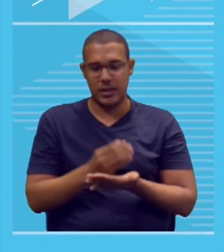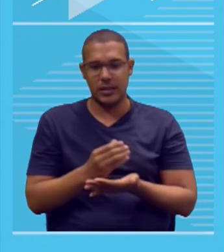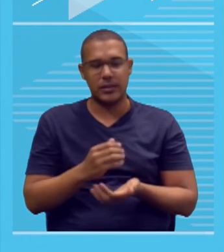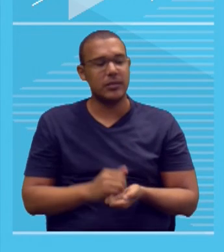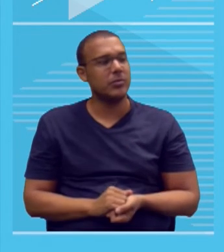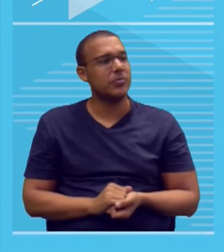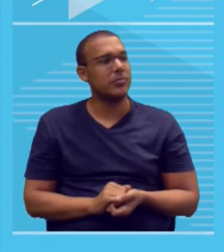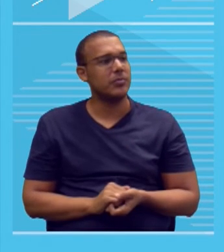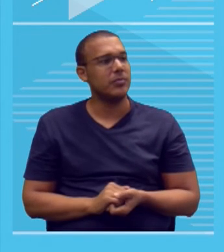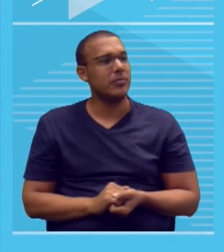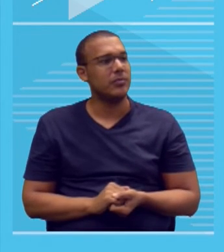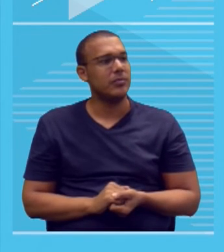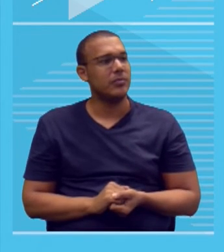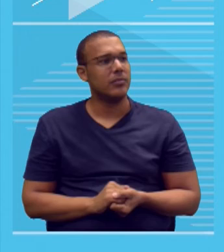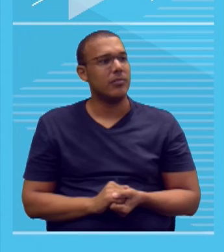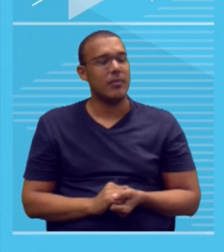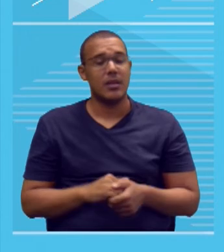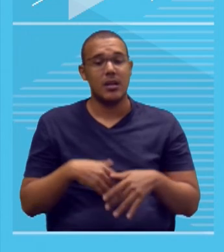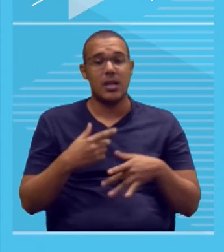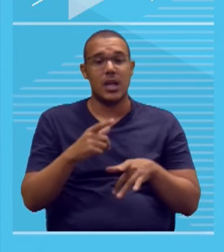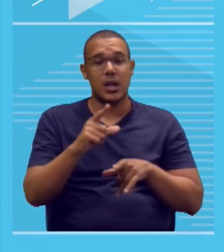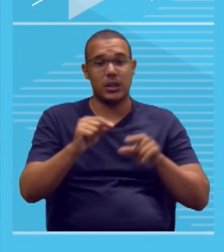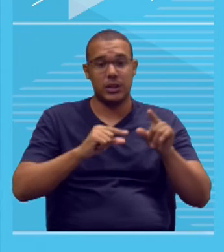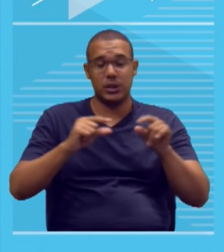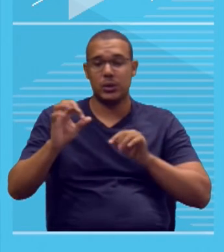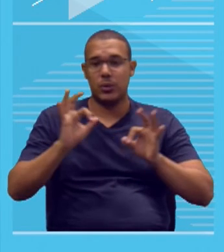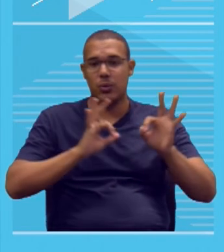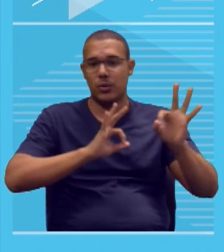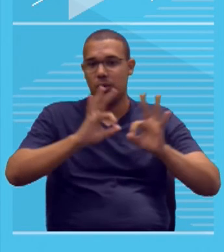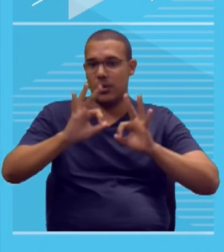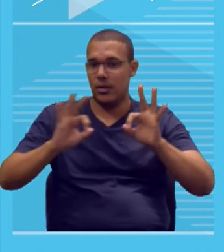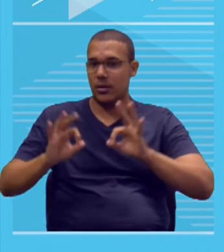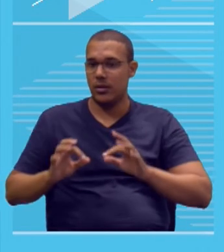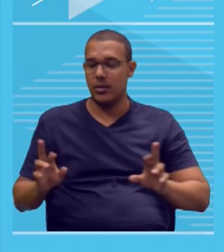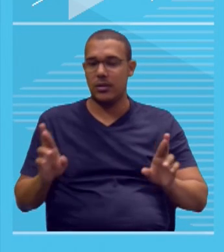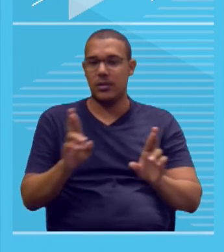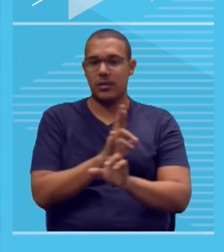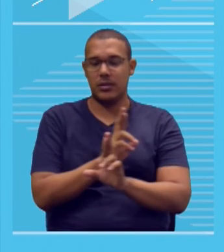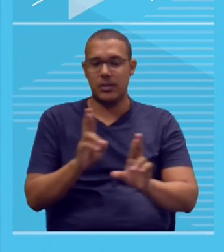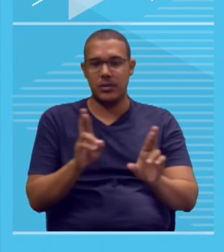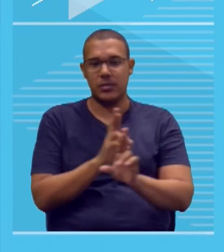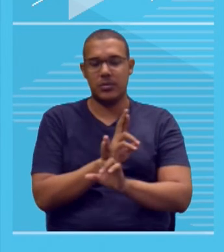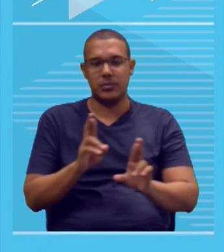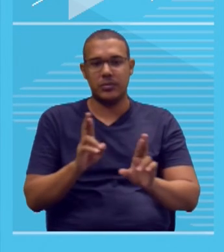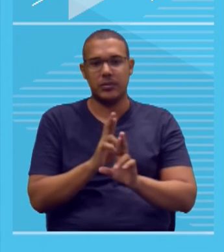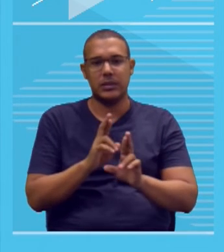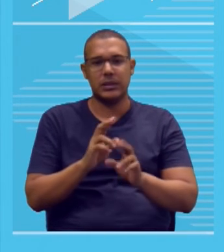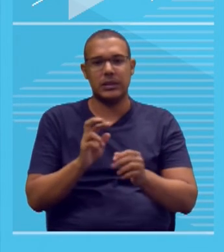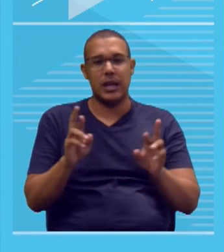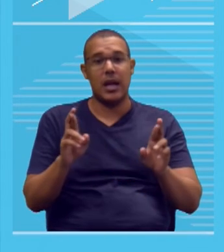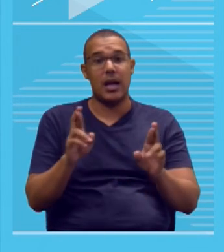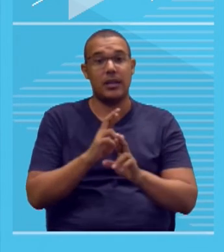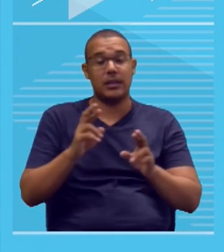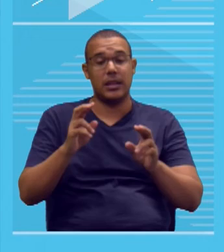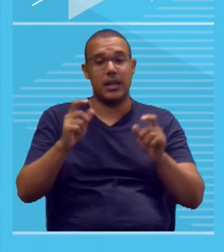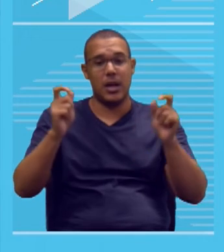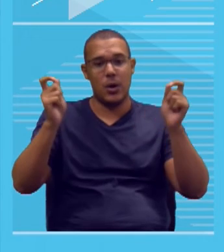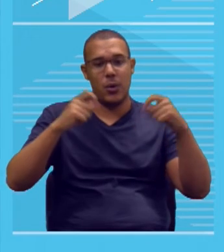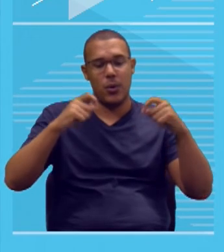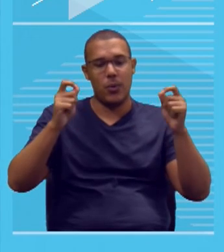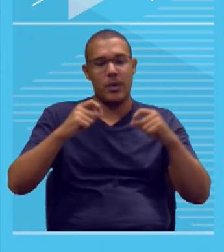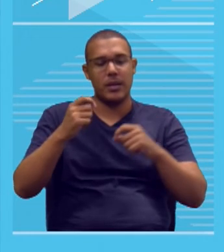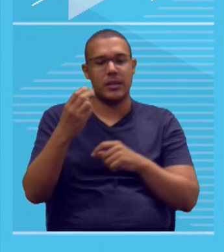selecione, organize e relacione, isso aí é referência à competência 3. Essa seleção,